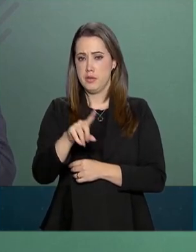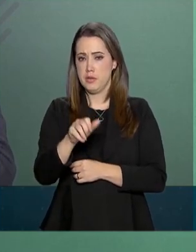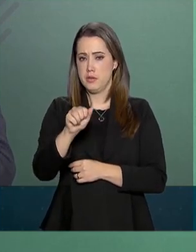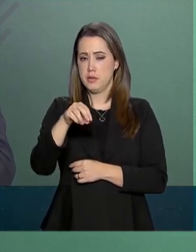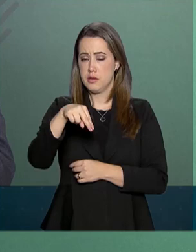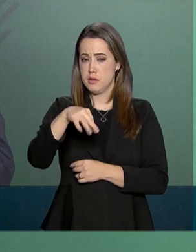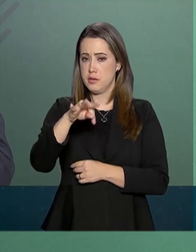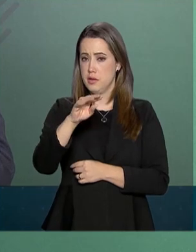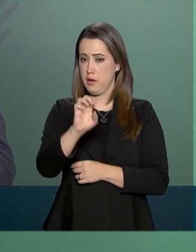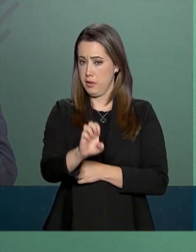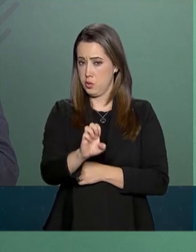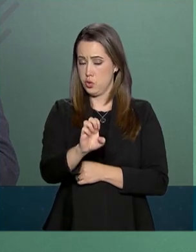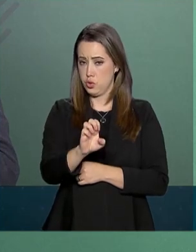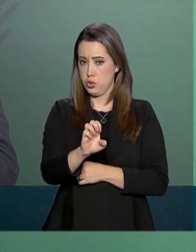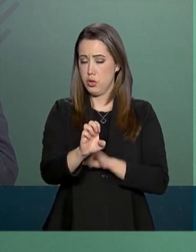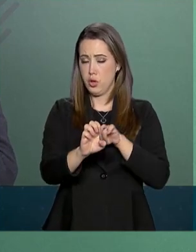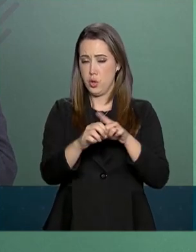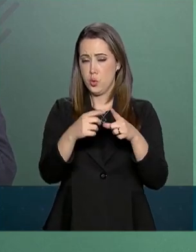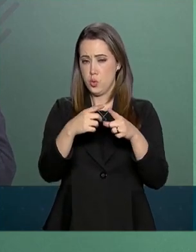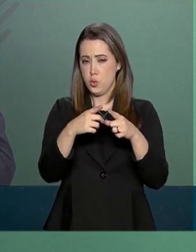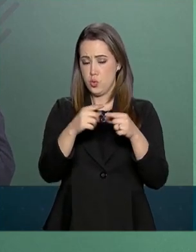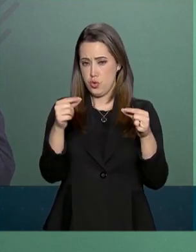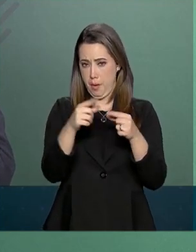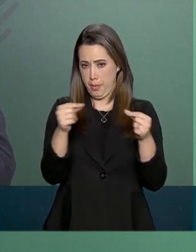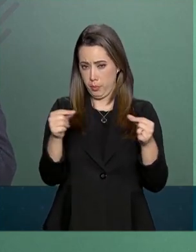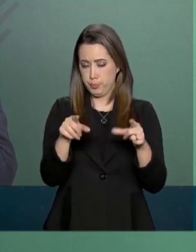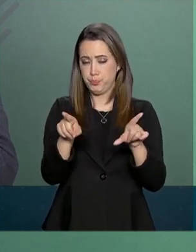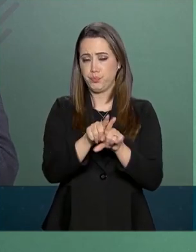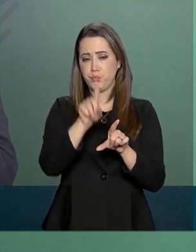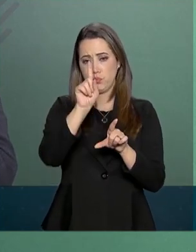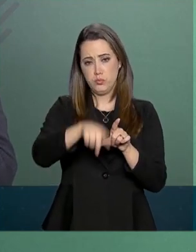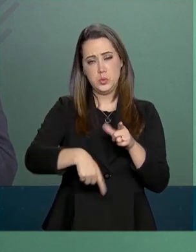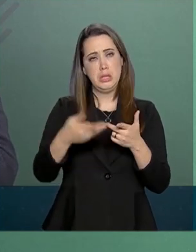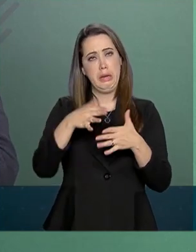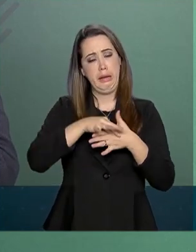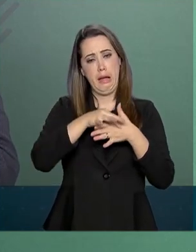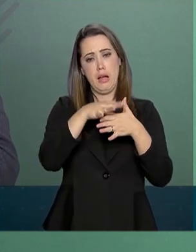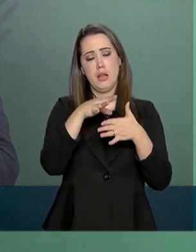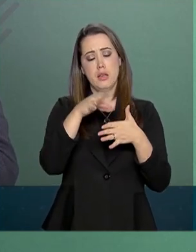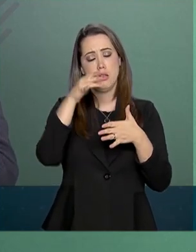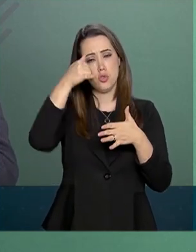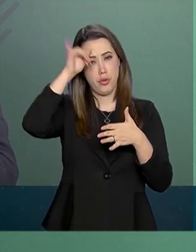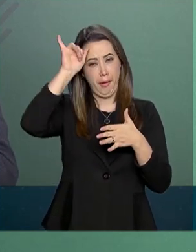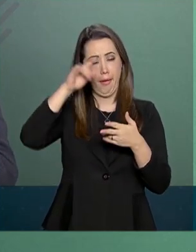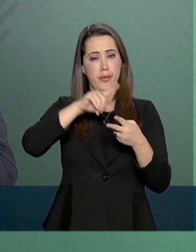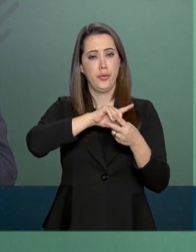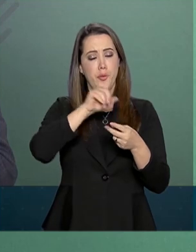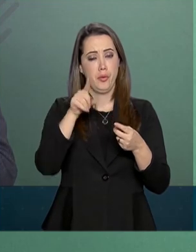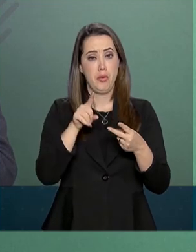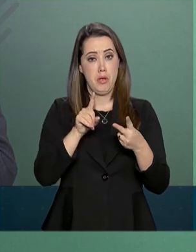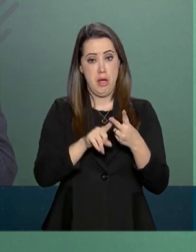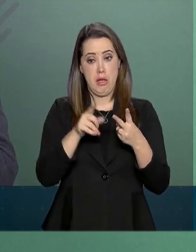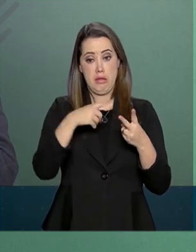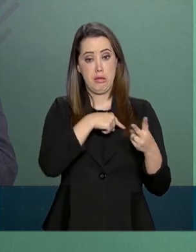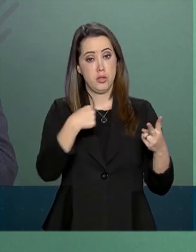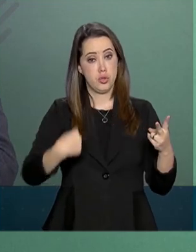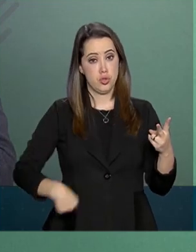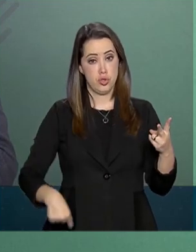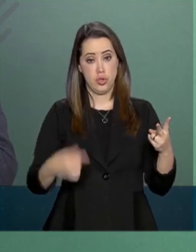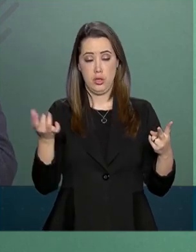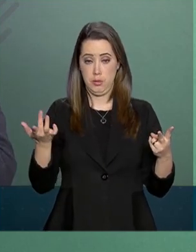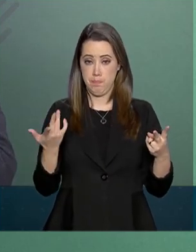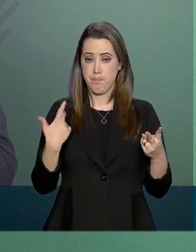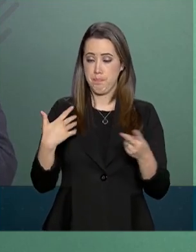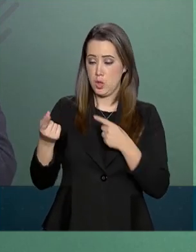o Japão. Na China, alguns dos debates serão sobre exportação de produtos de